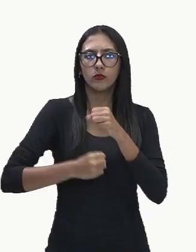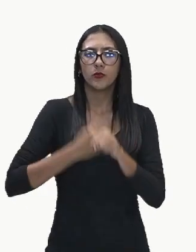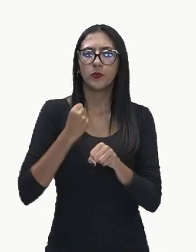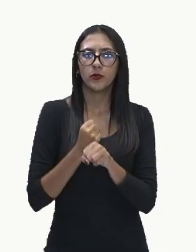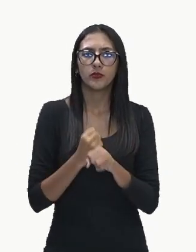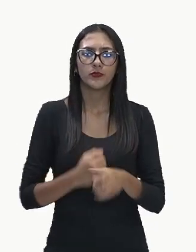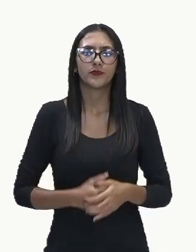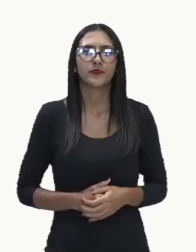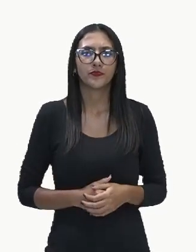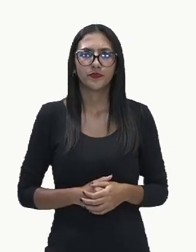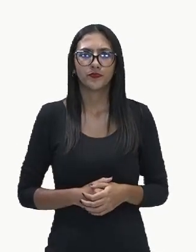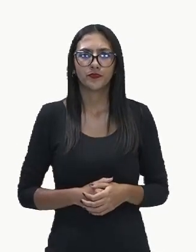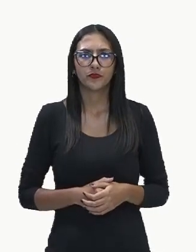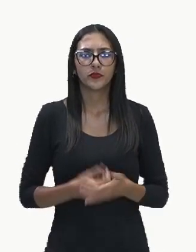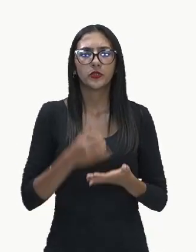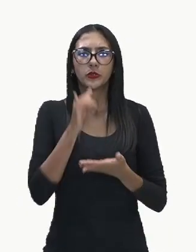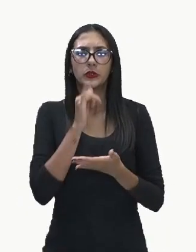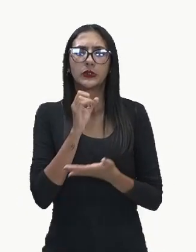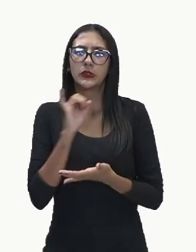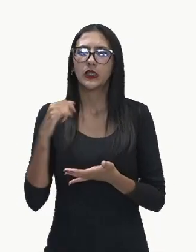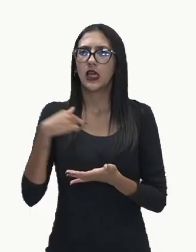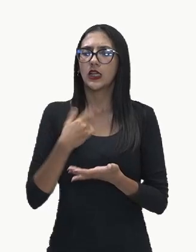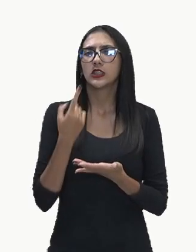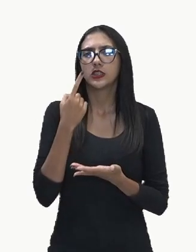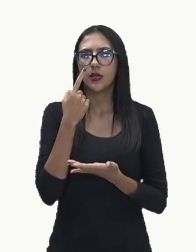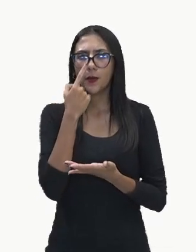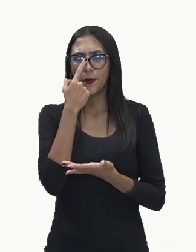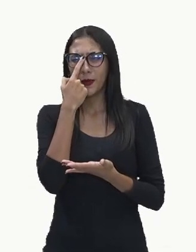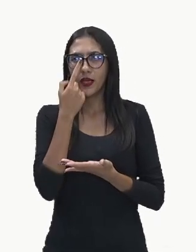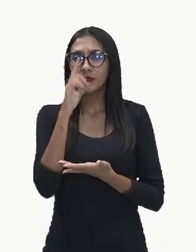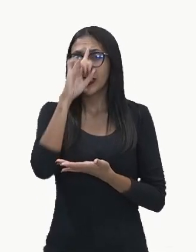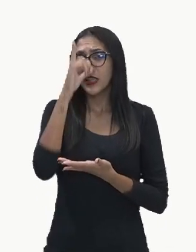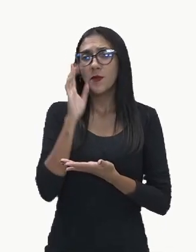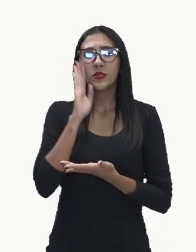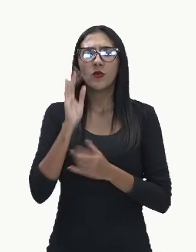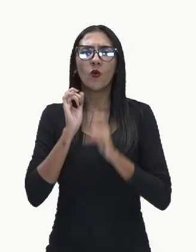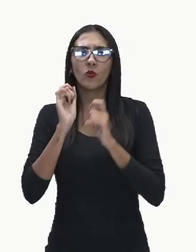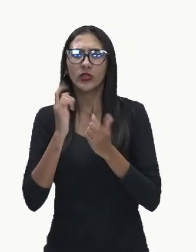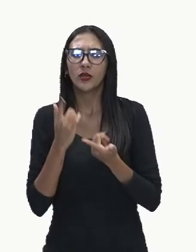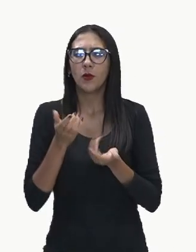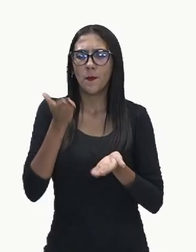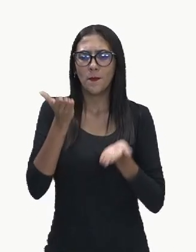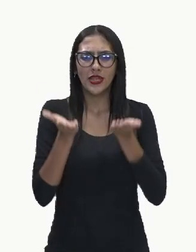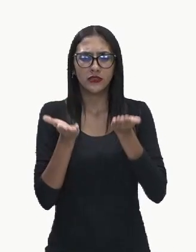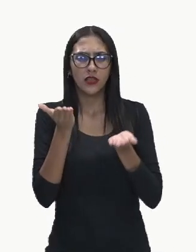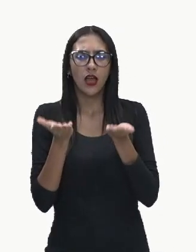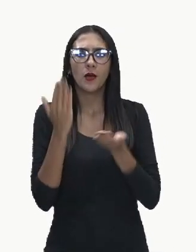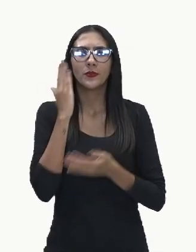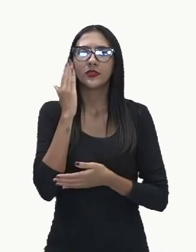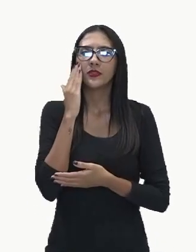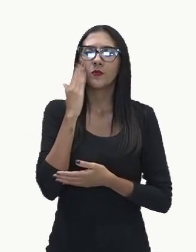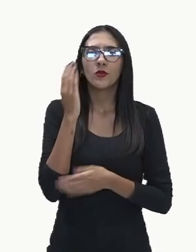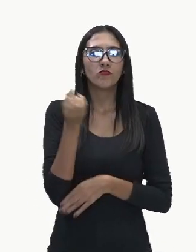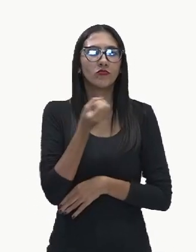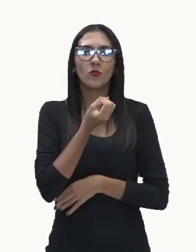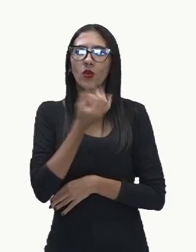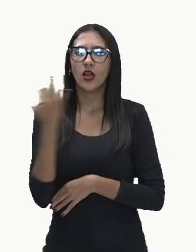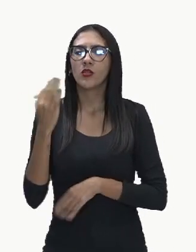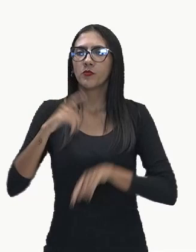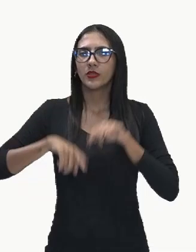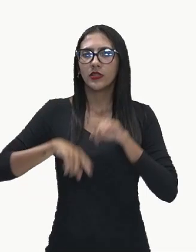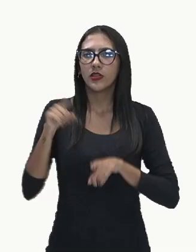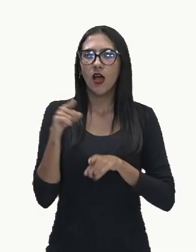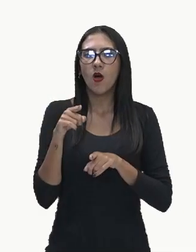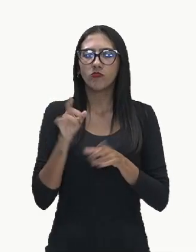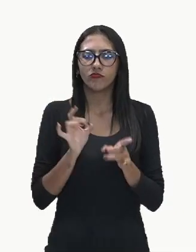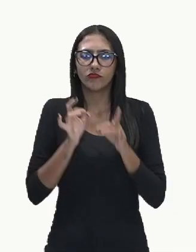e contasse isso de forma apesar, se a gente conseguisse colocar numa balança o quanto a gente produz de lixo